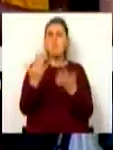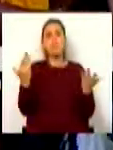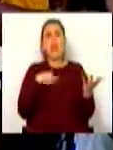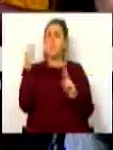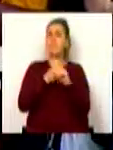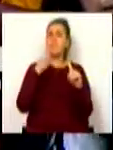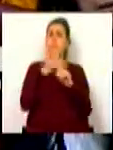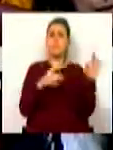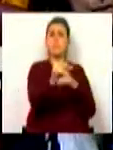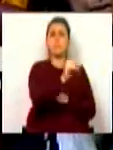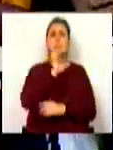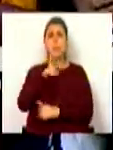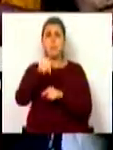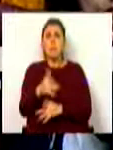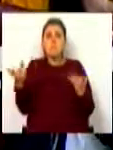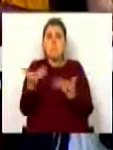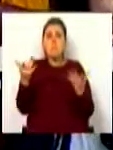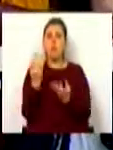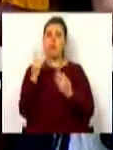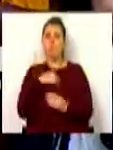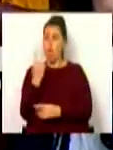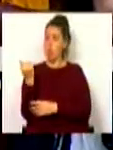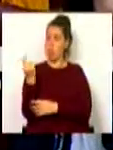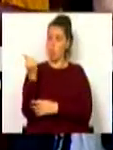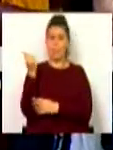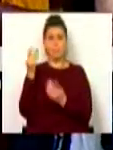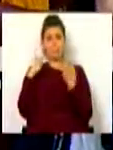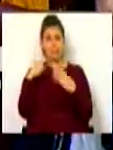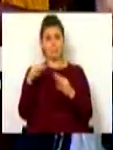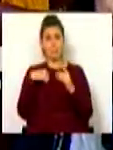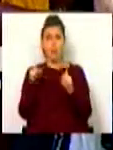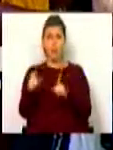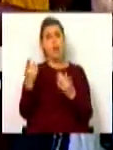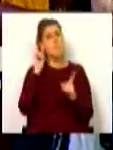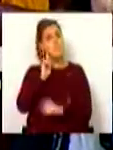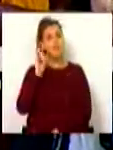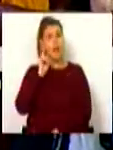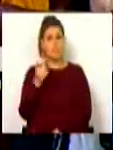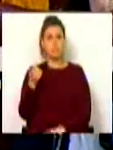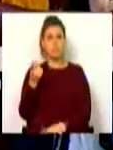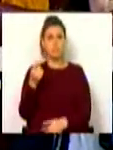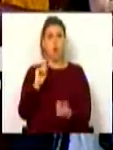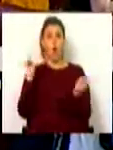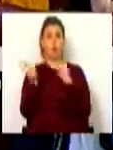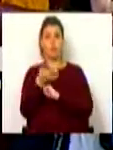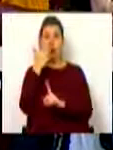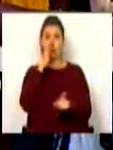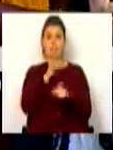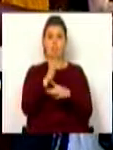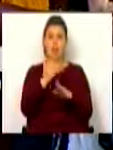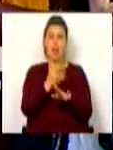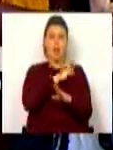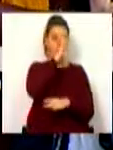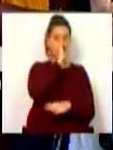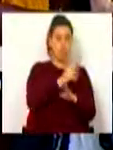os desafios territoriais do país, onde o capital natural tem um papel fundamental, ao contrário do que foi, por exemplo, no